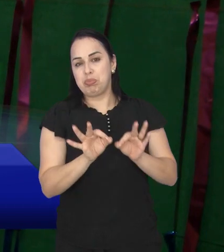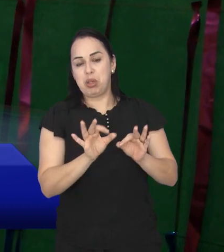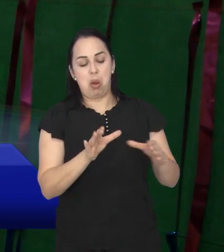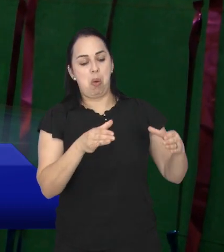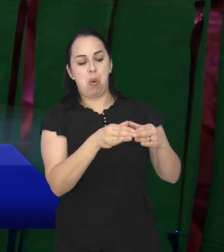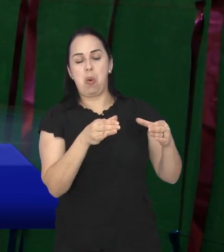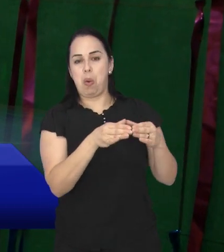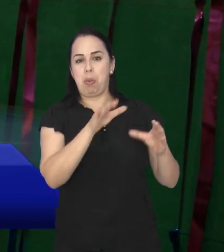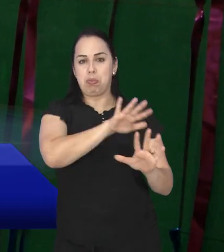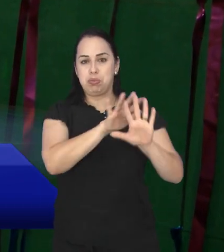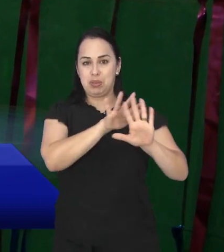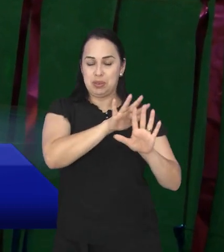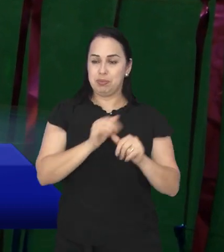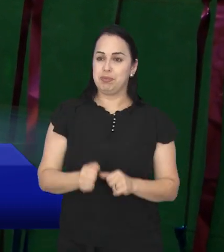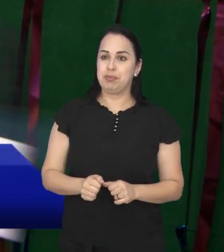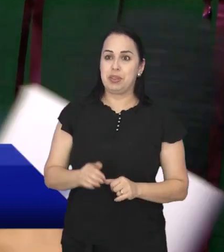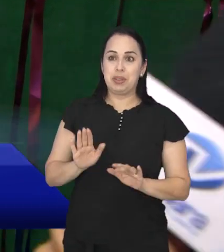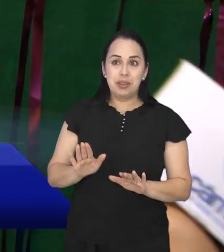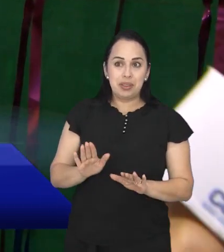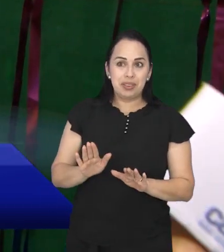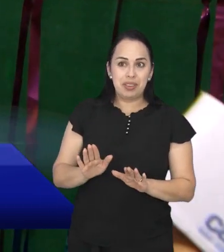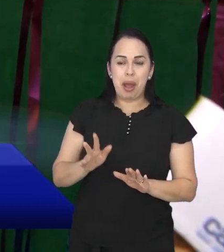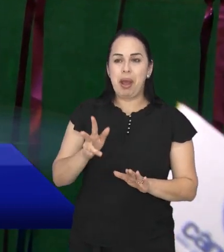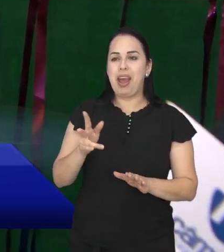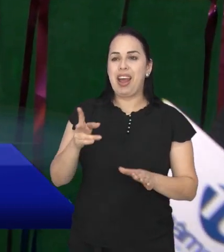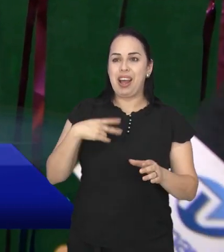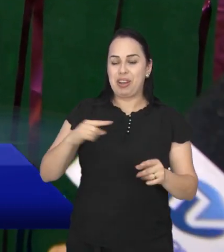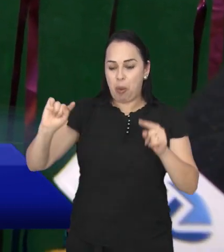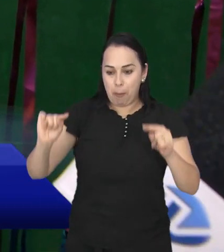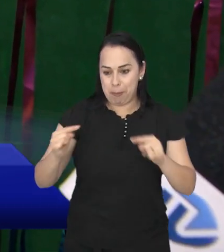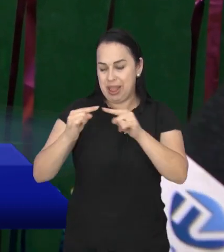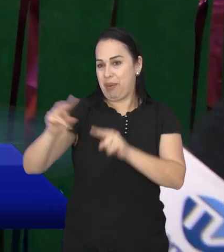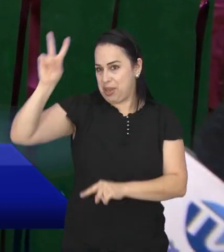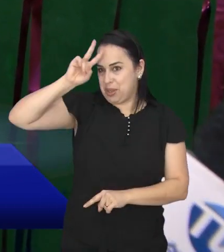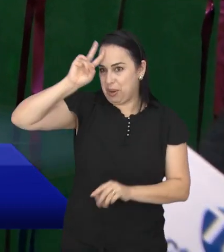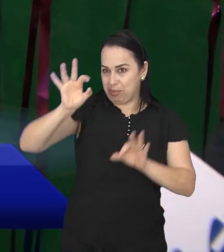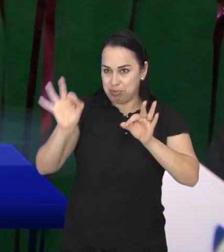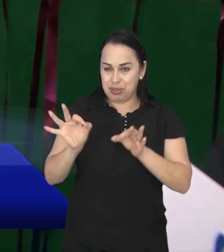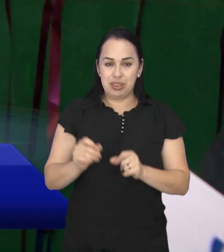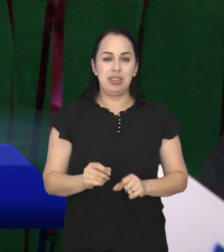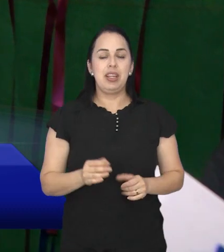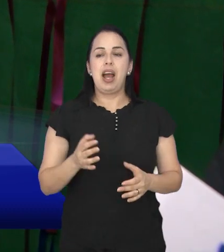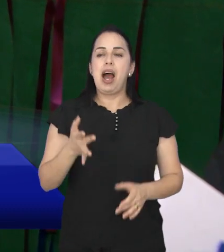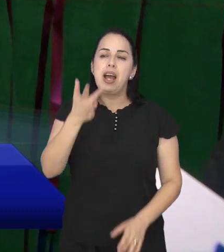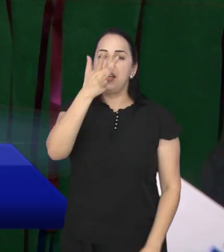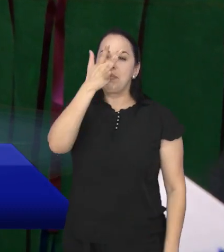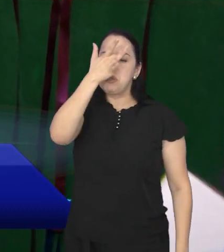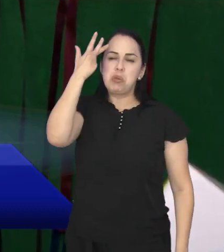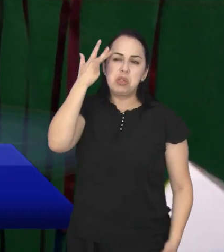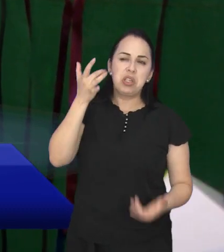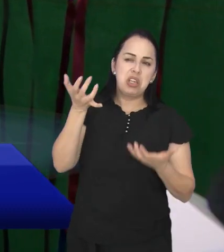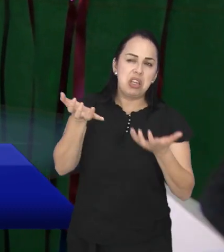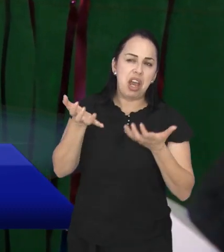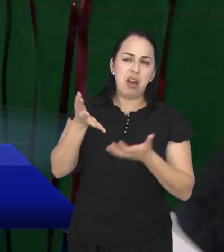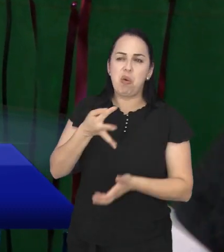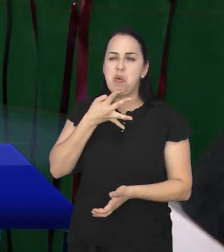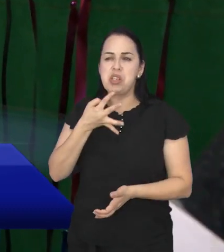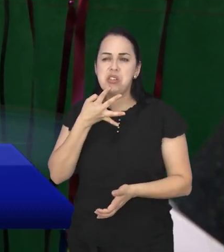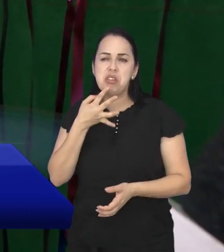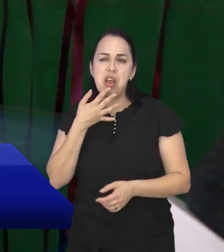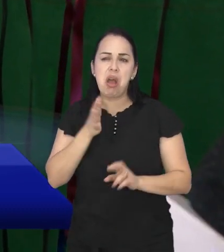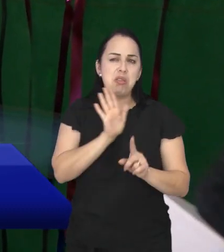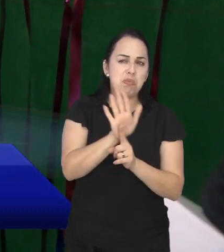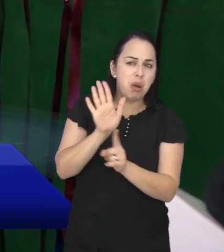bem o Pirô. Tá caminhando aí junto com a história, né? E Janice, conta pra gente, pra quem quiser, então, né,